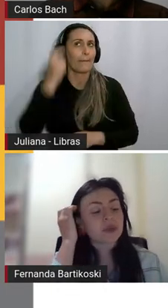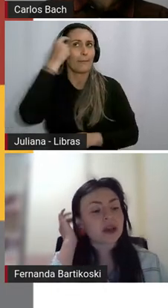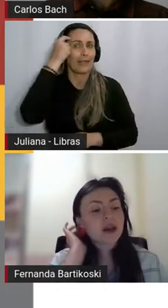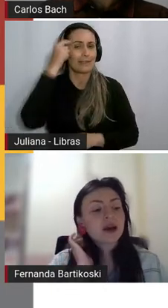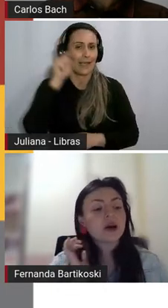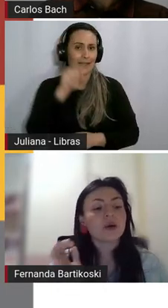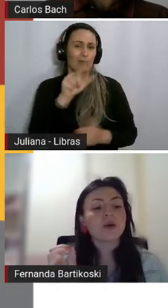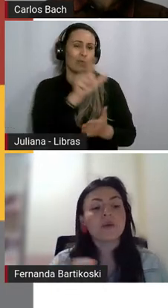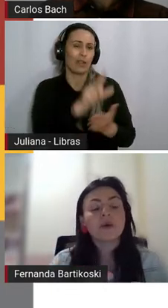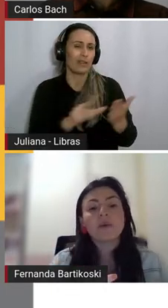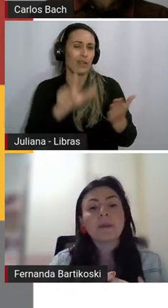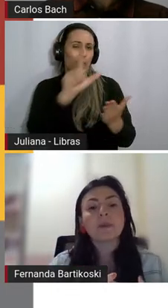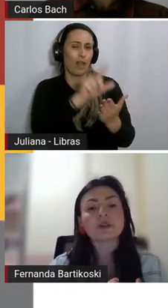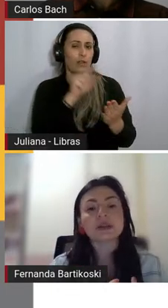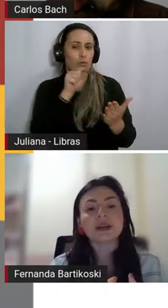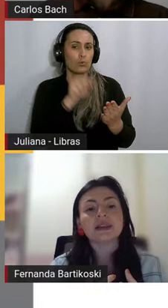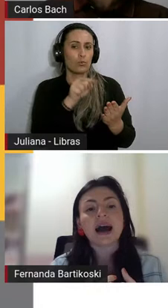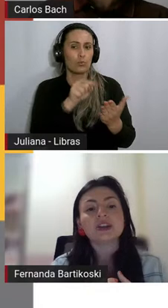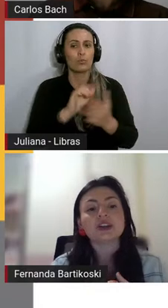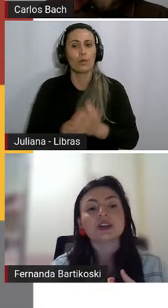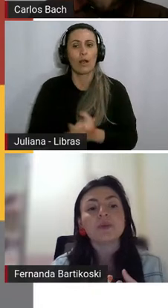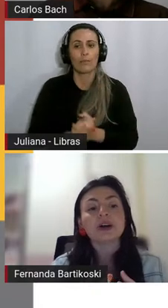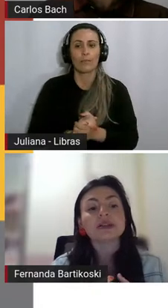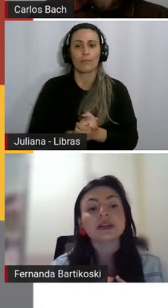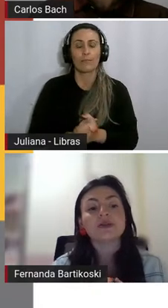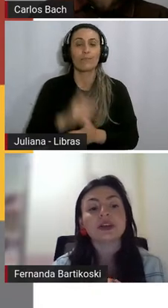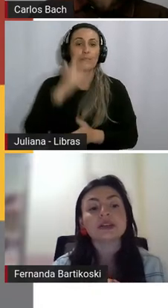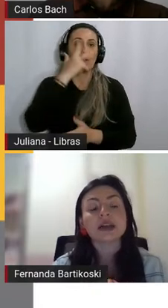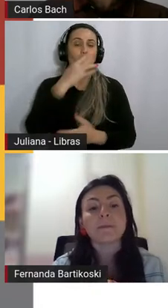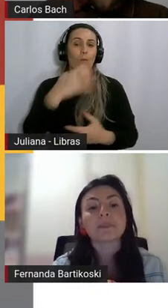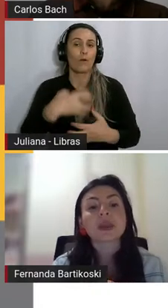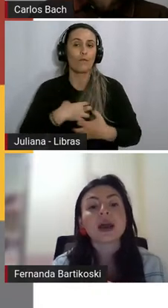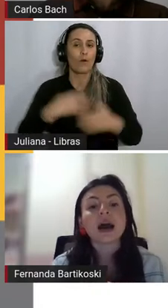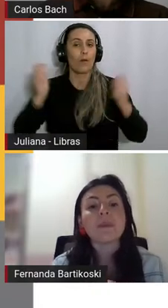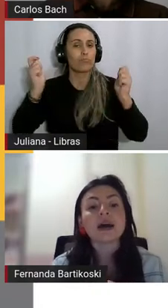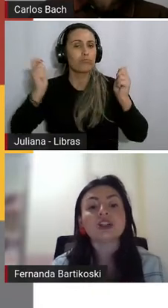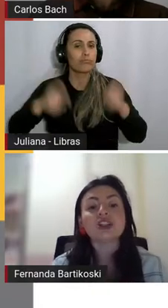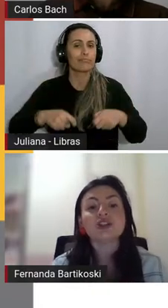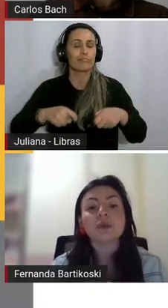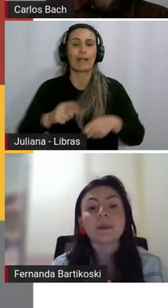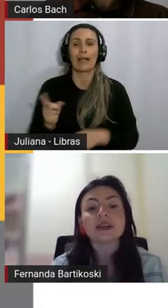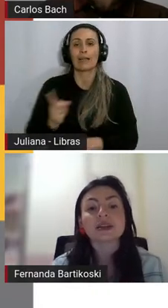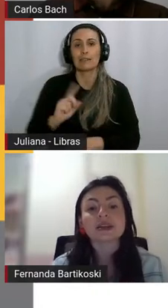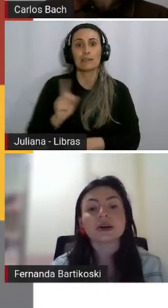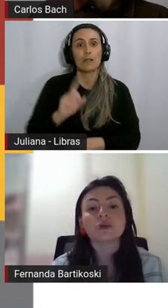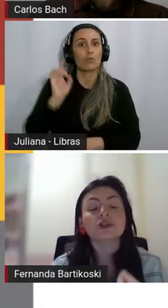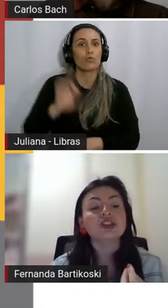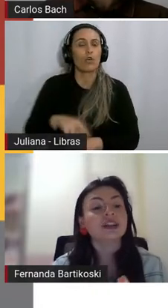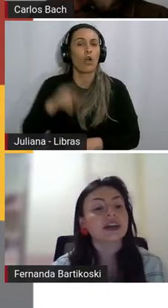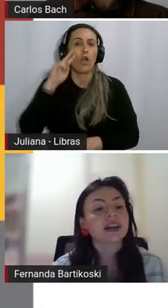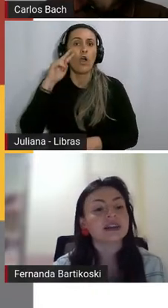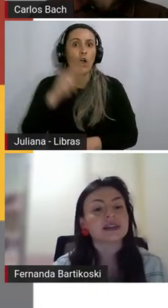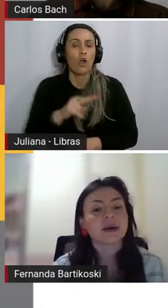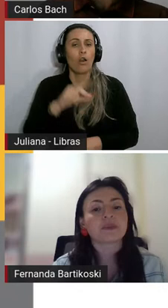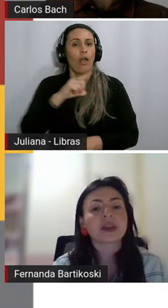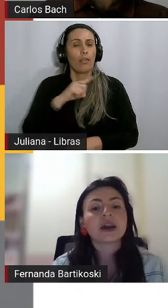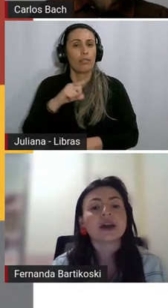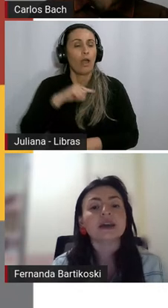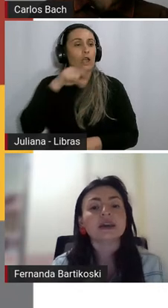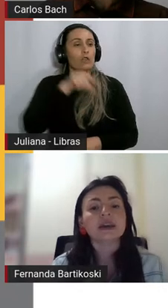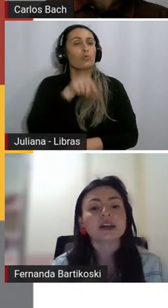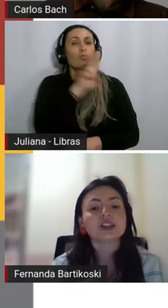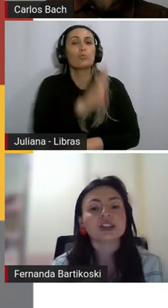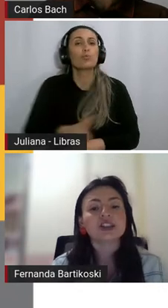uma possibilidade que não pode ser vista a partir de uma prescrição utilitarista,